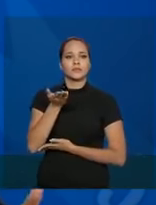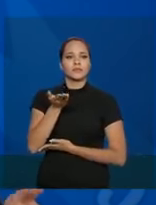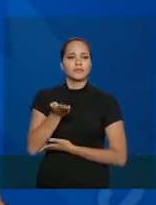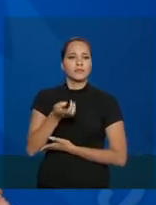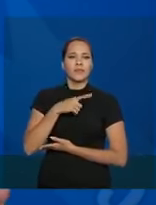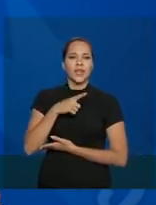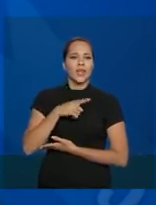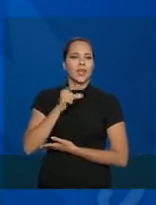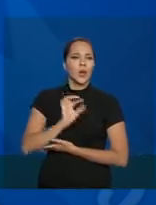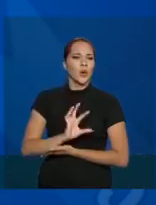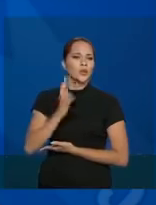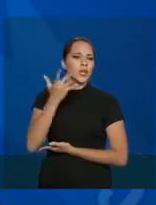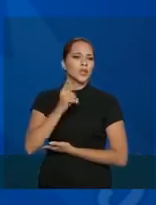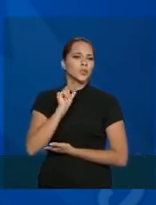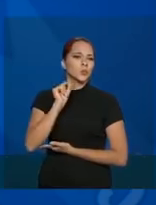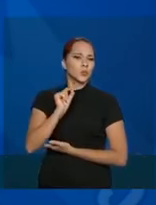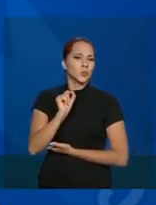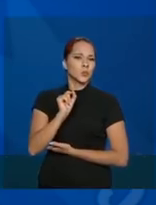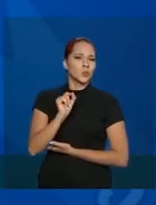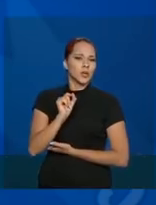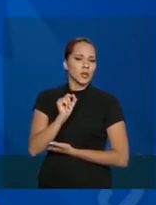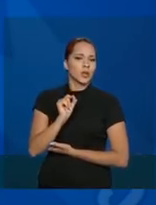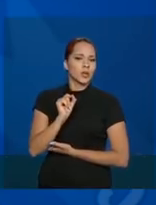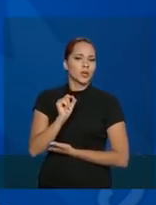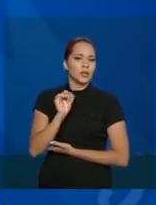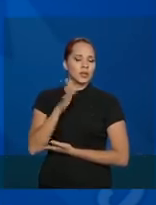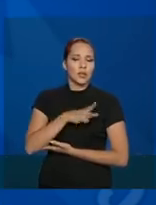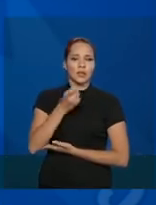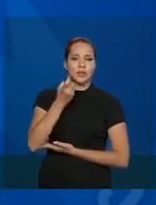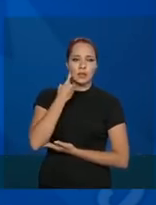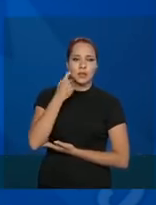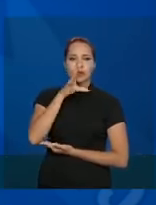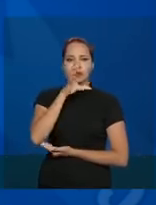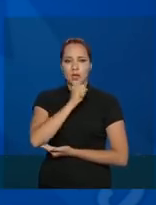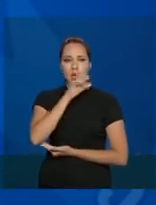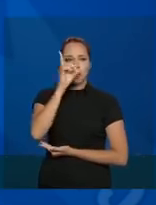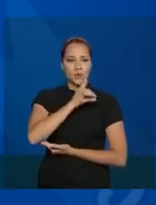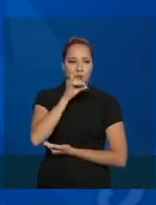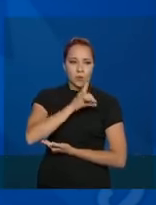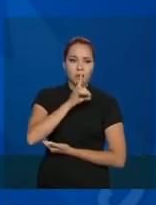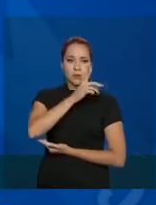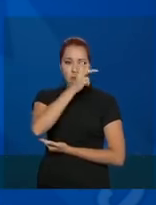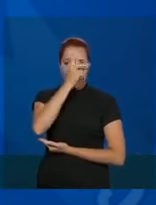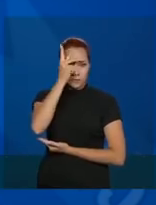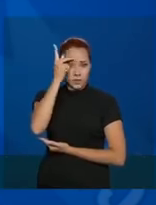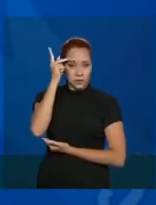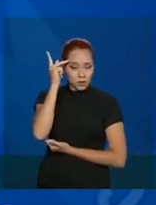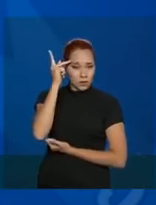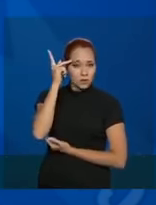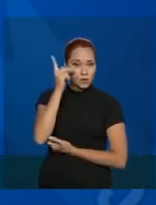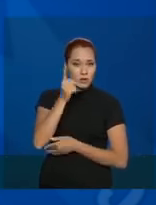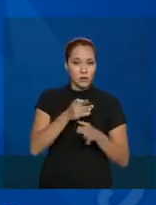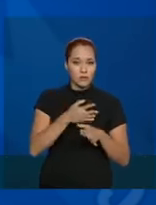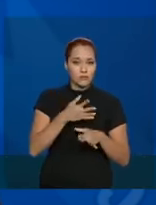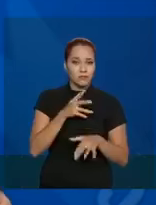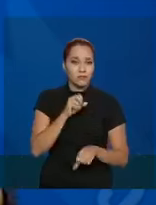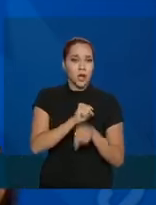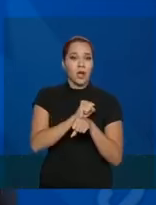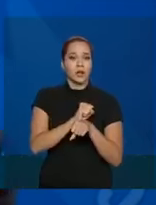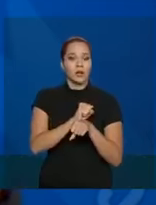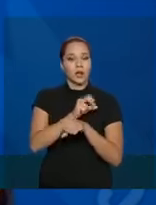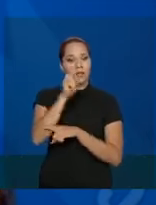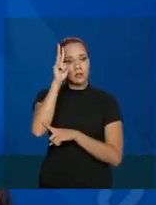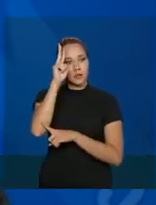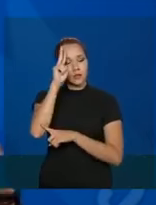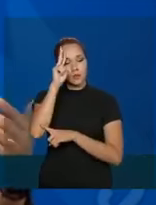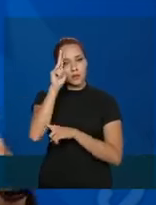tradicionalmente, ocorre isso. A gente vê em sexta, sábado e domingo, as pessoas interrompem. Na segunda, eles